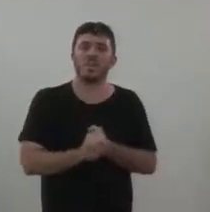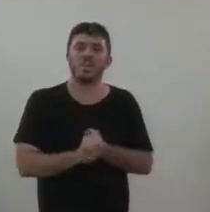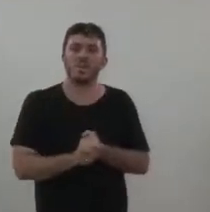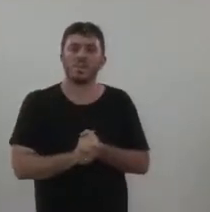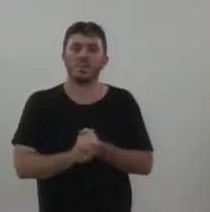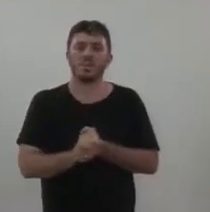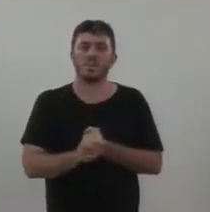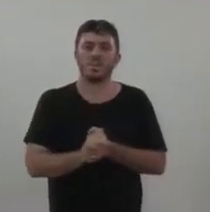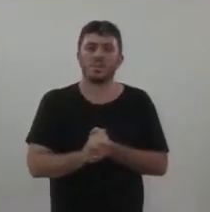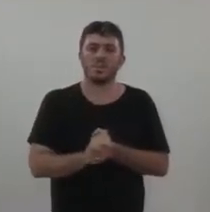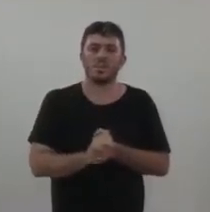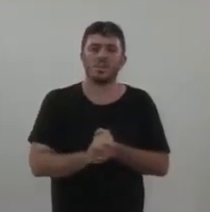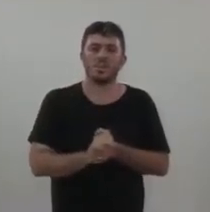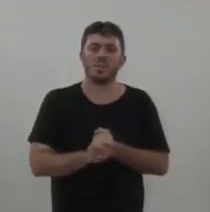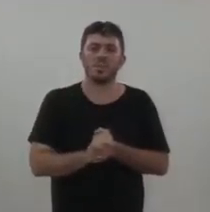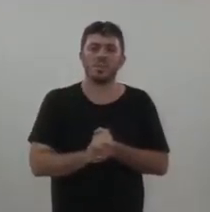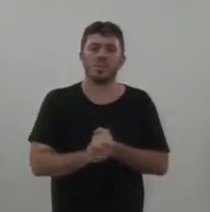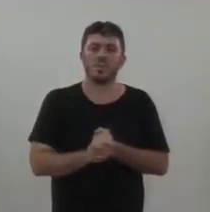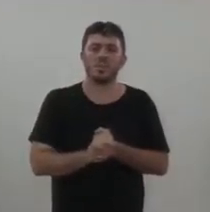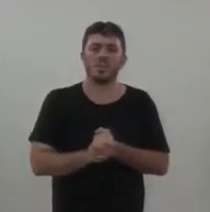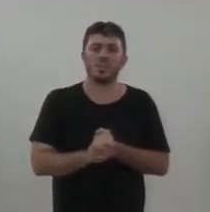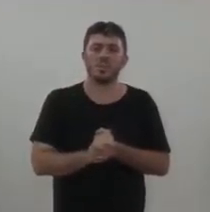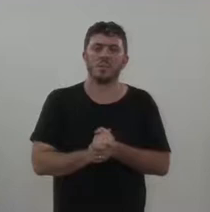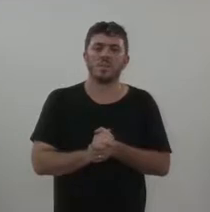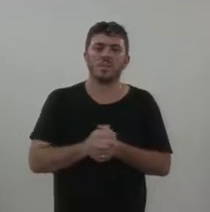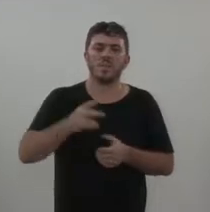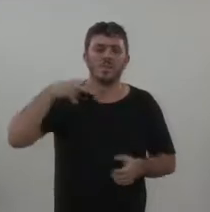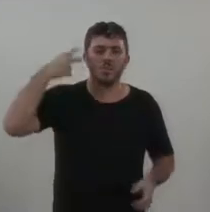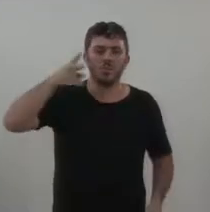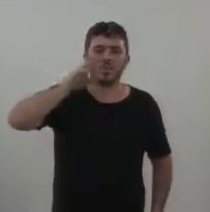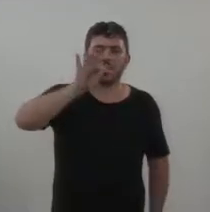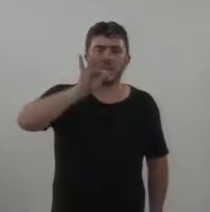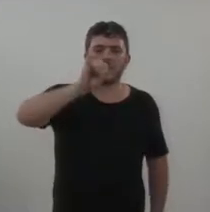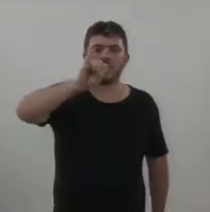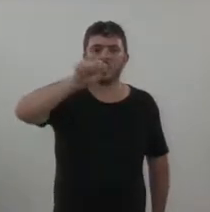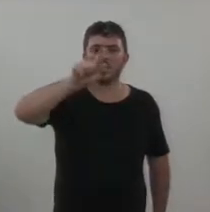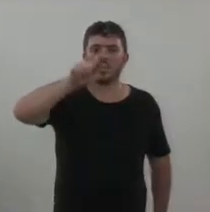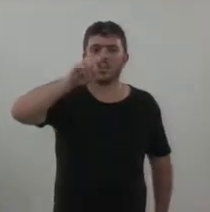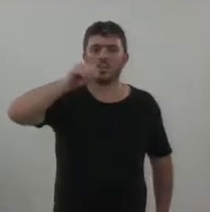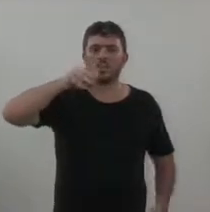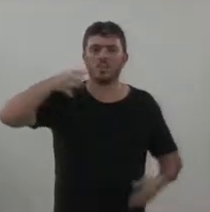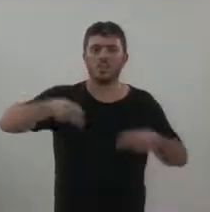para ser inaugurada. Quem que pediu a parte? Eu. Rápido.